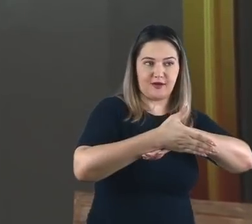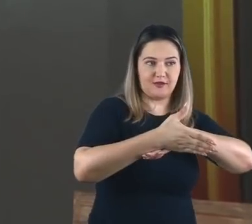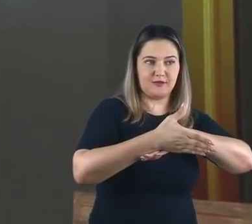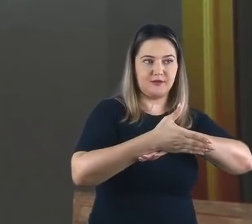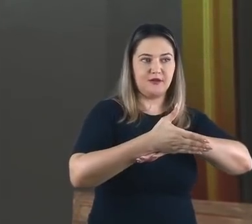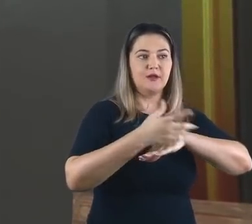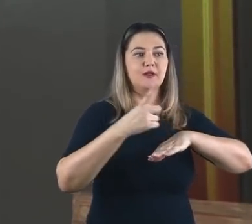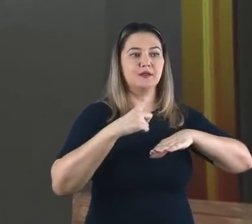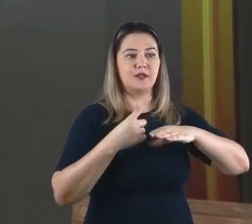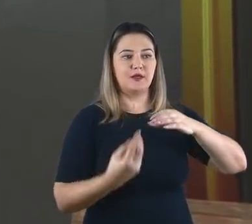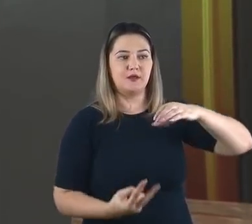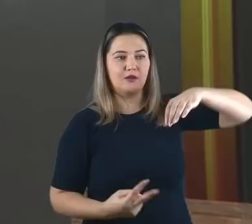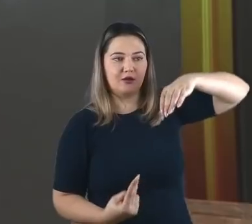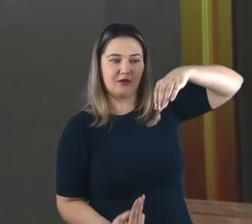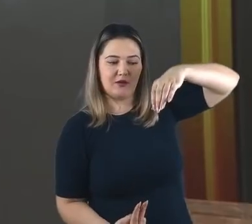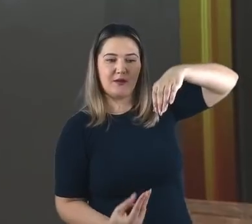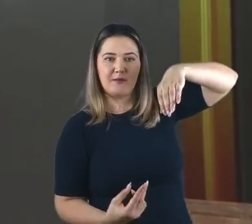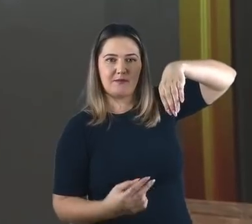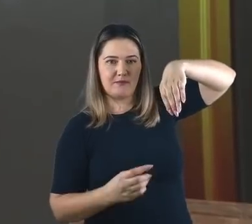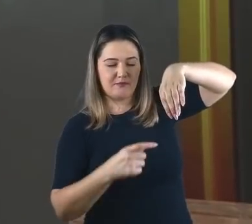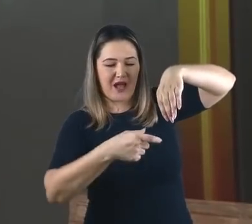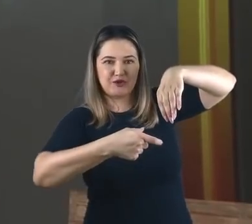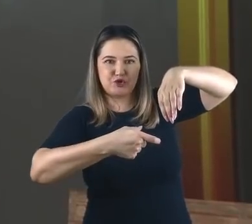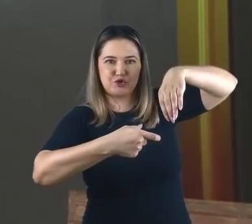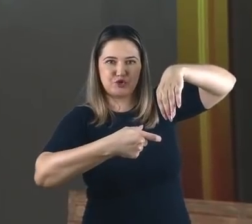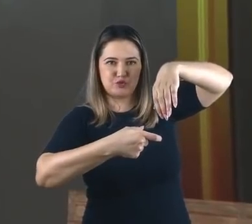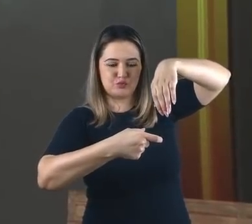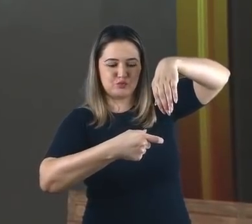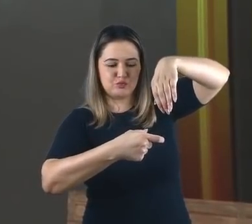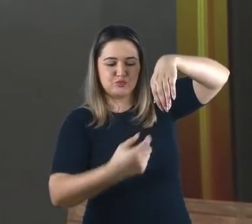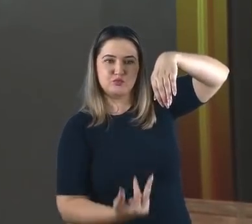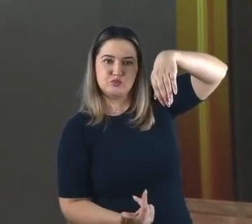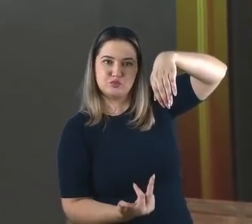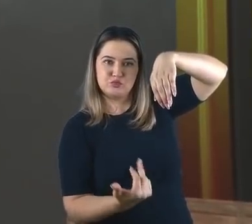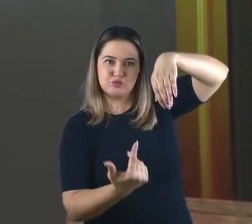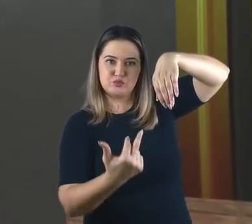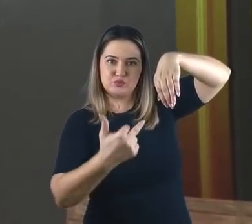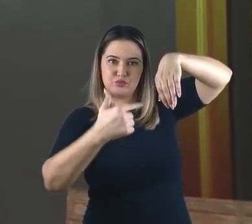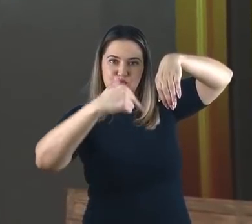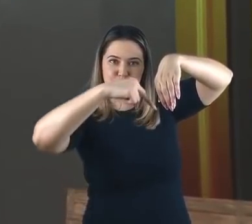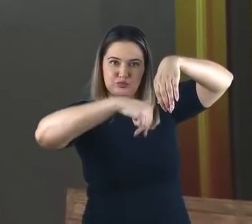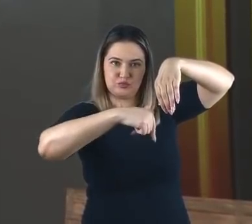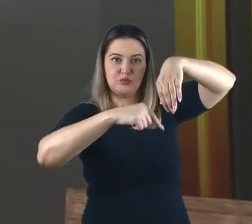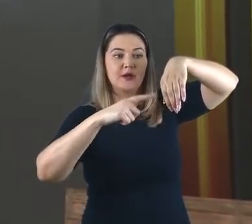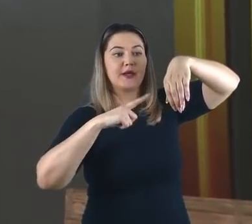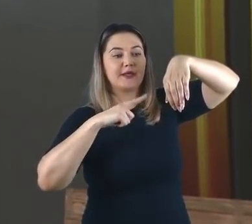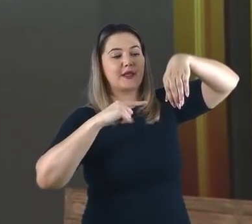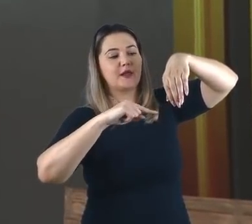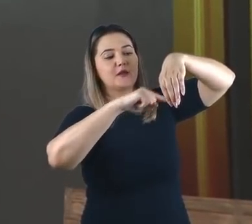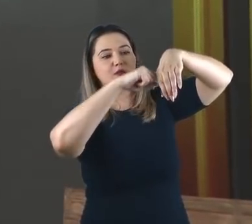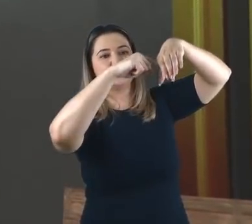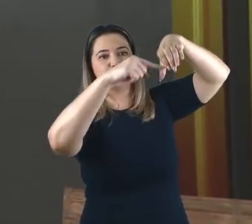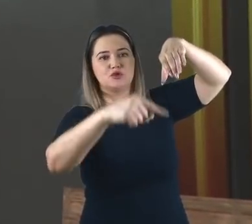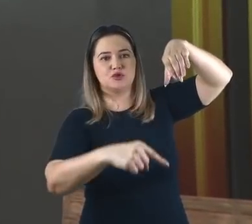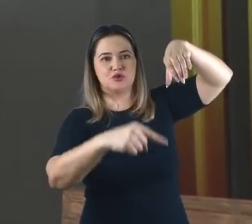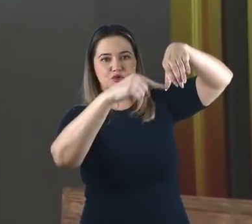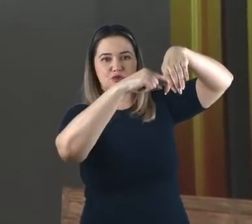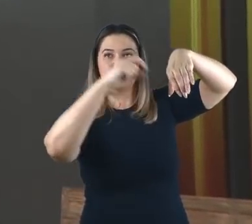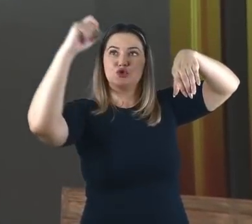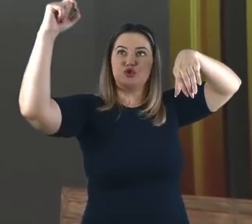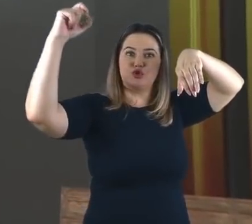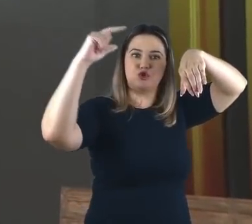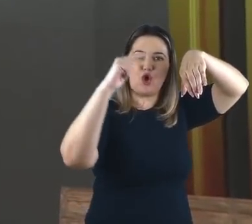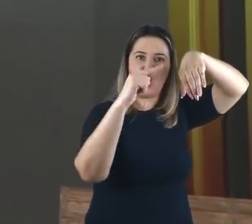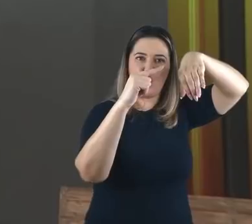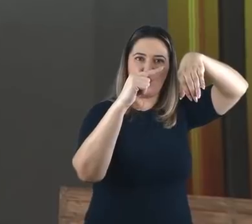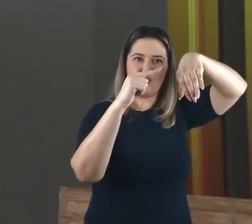entrada lá onde o homem está trazendo tijolos e há uma entrada maior aqui em cima um respirador cuja luz do sol está projetando